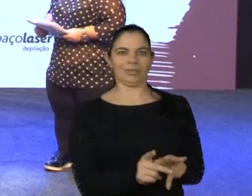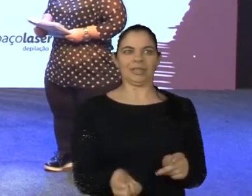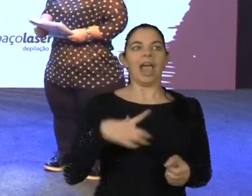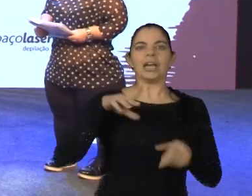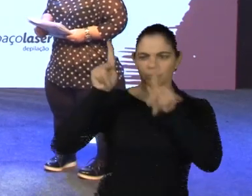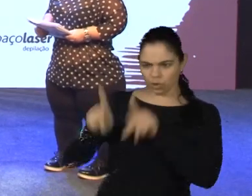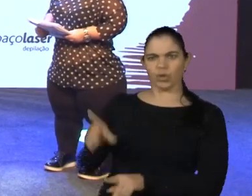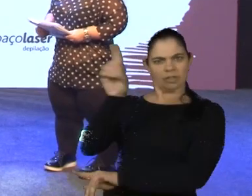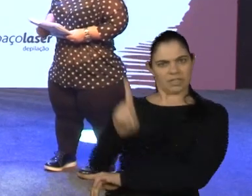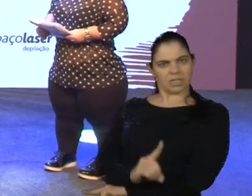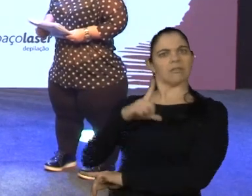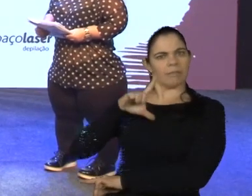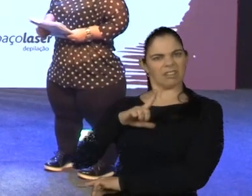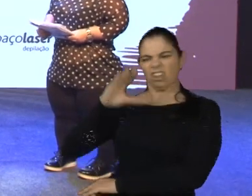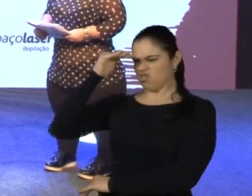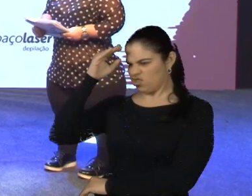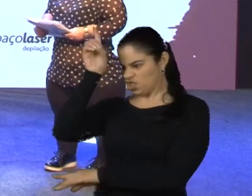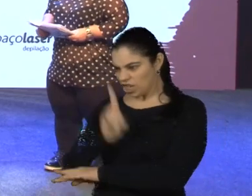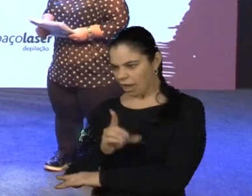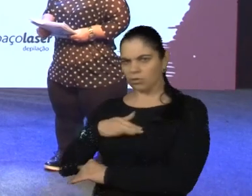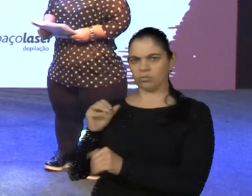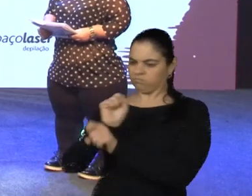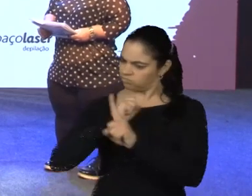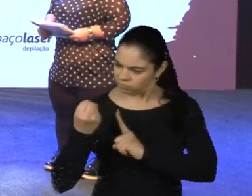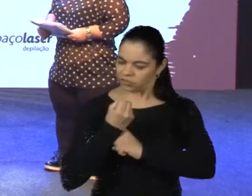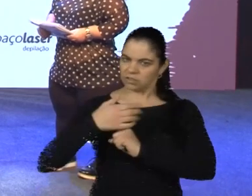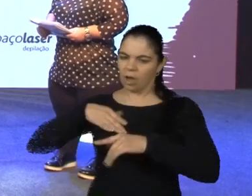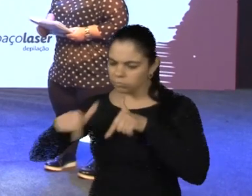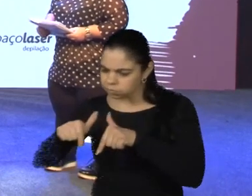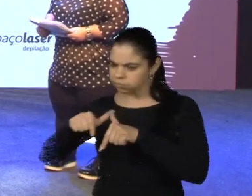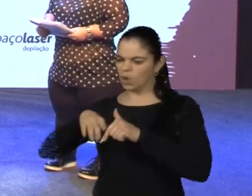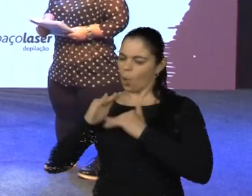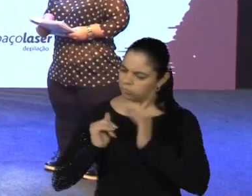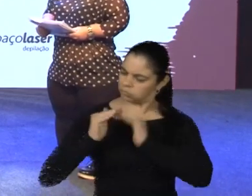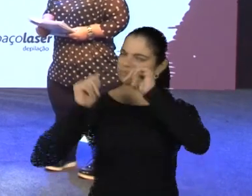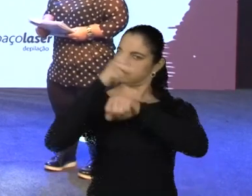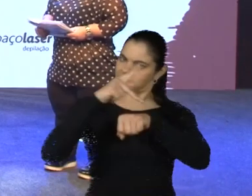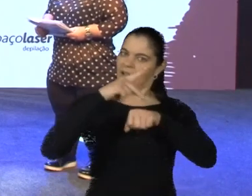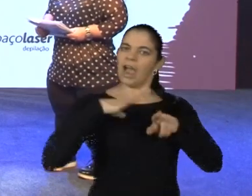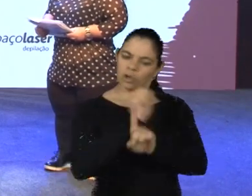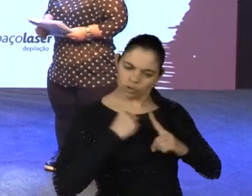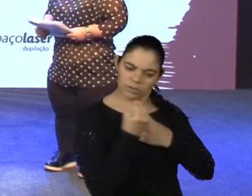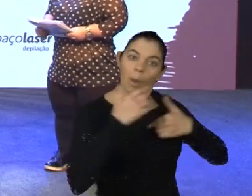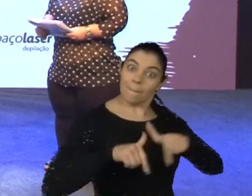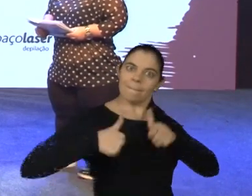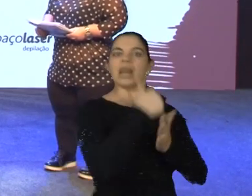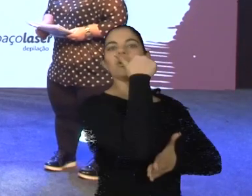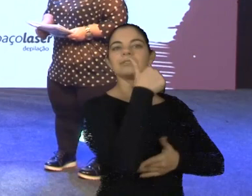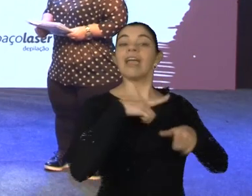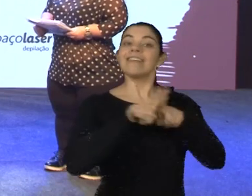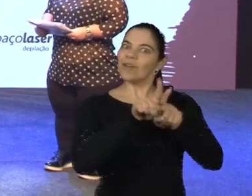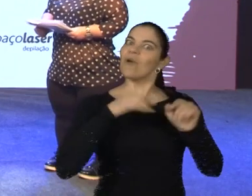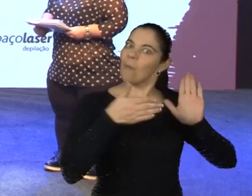eficientes também têm todo o direito de estar incluídas na sociedade, trabalhando, ajudando e construindo o nosso país, a nossa sociedade, de forma melhor. Esse é o grande